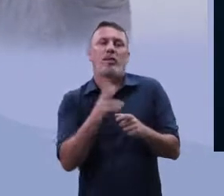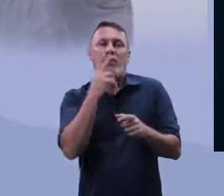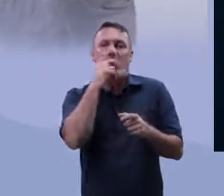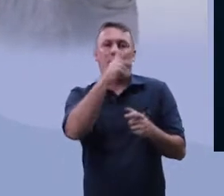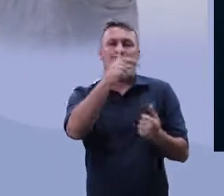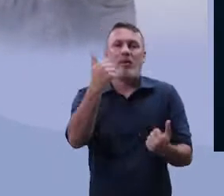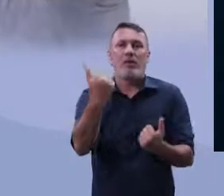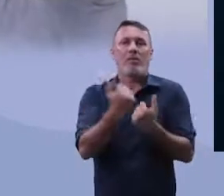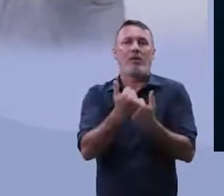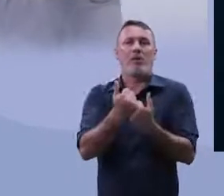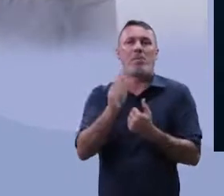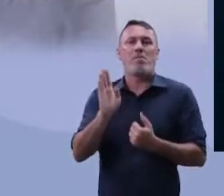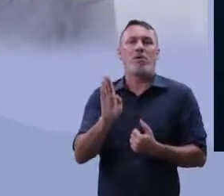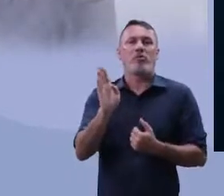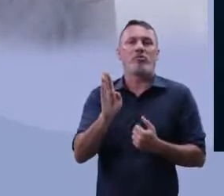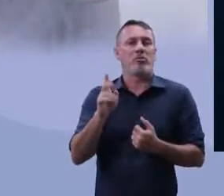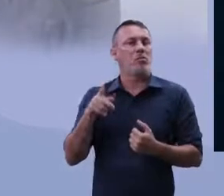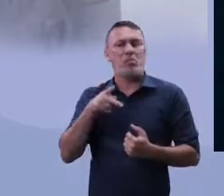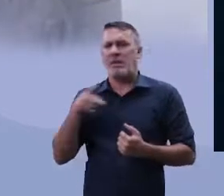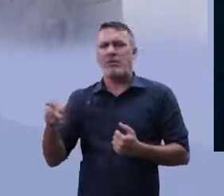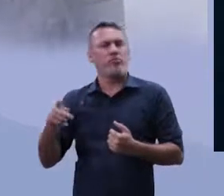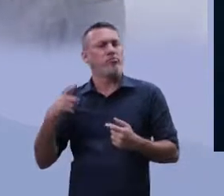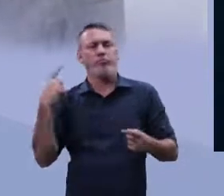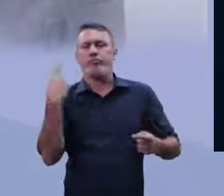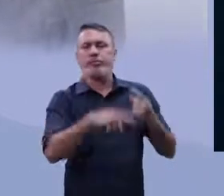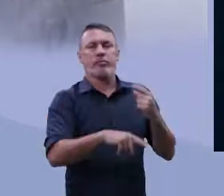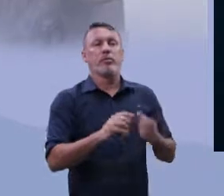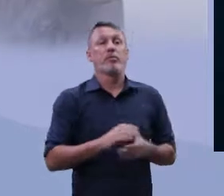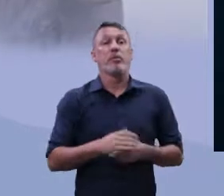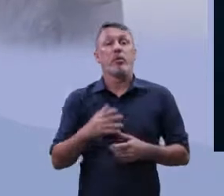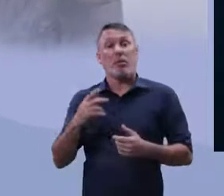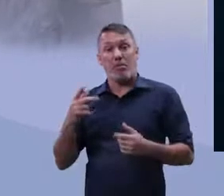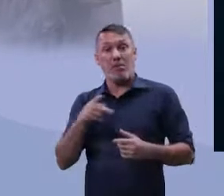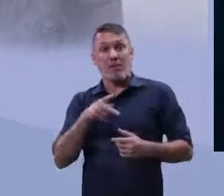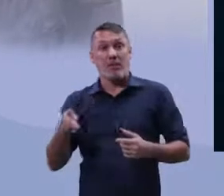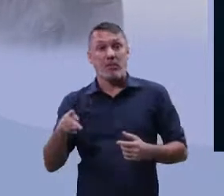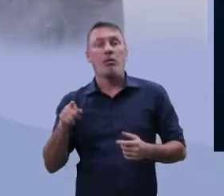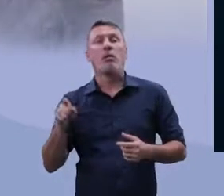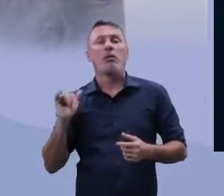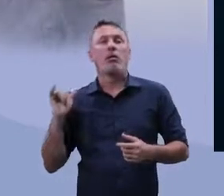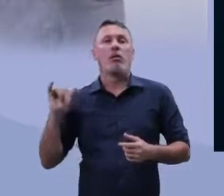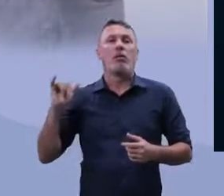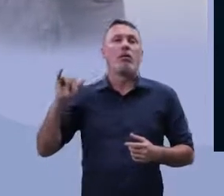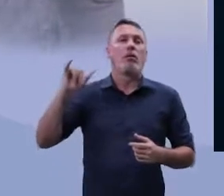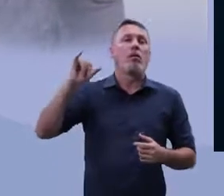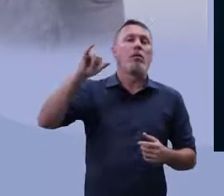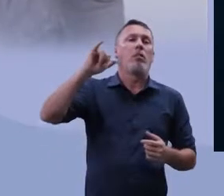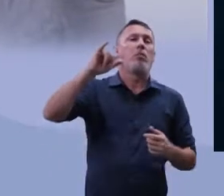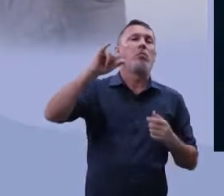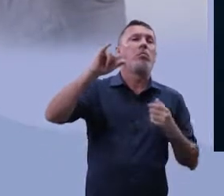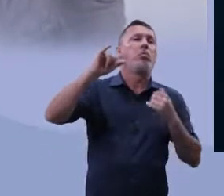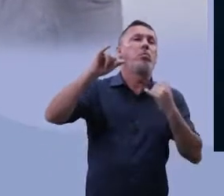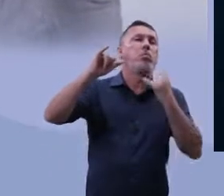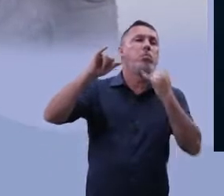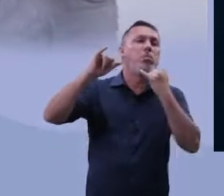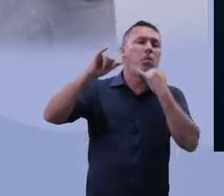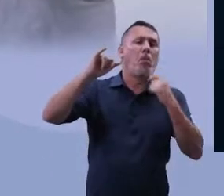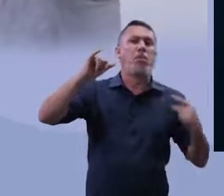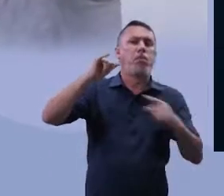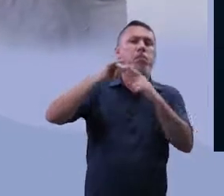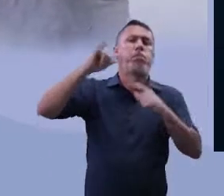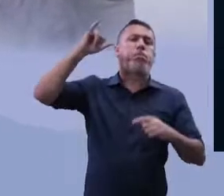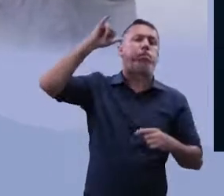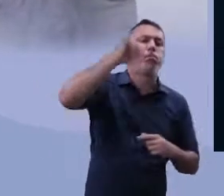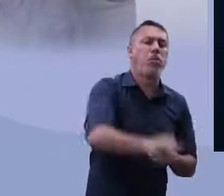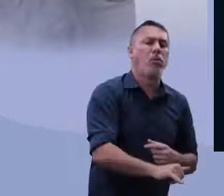apoiadora de um processo colonizador belga. E aí, o avião dele acabou sendo derrubado e ninguém sabia o porquê e